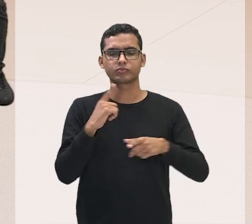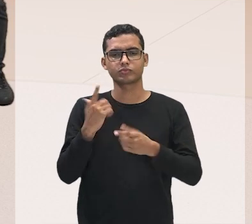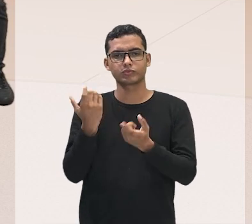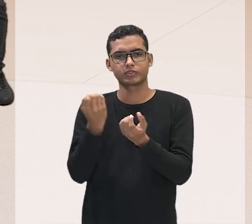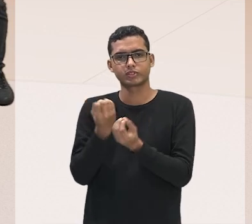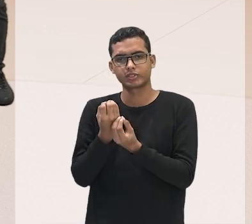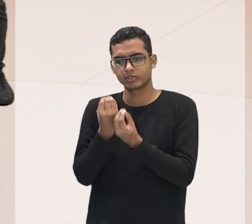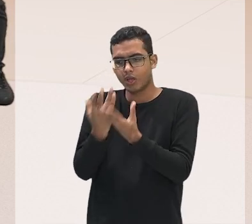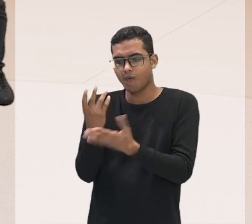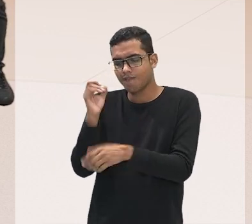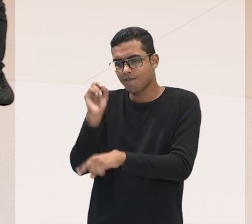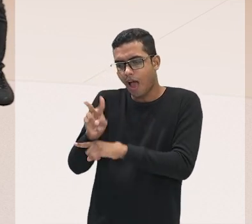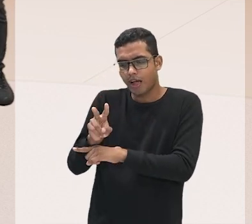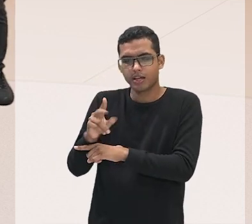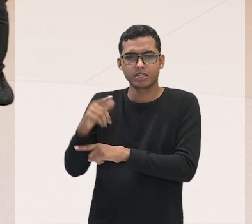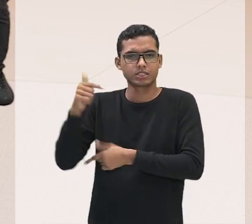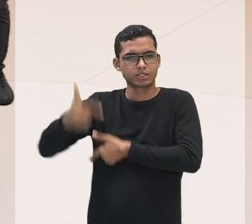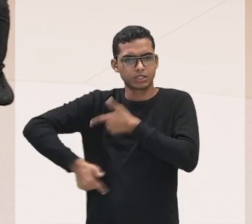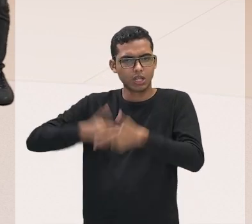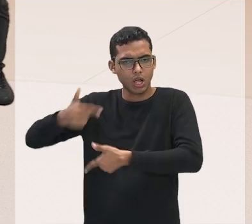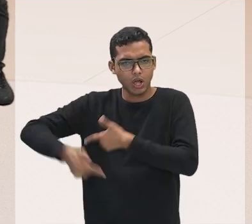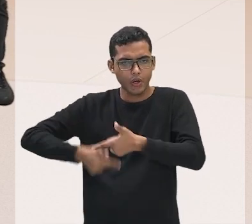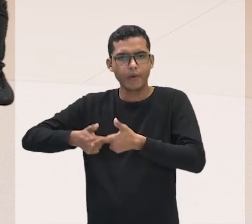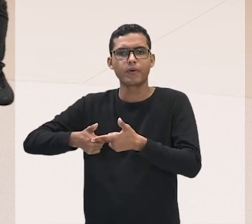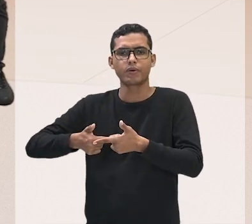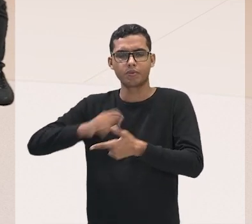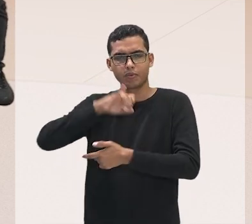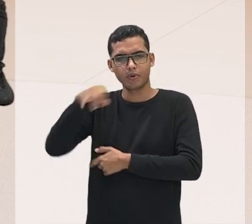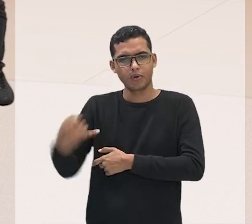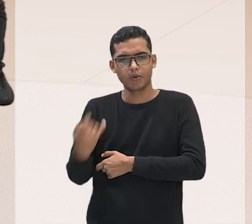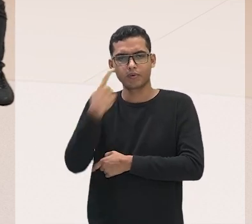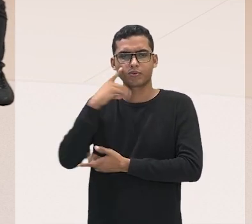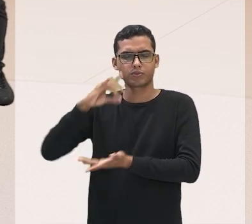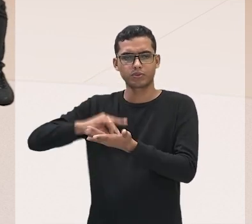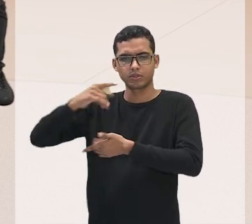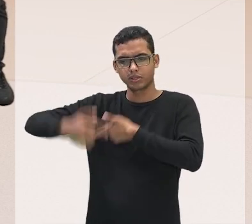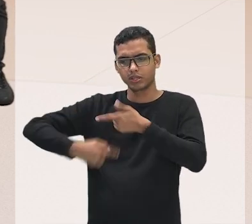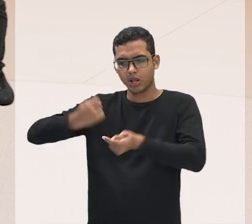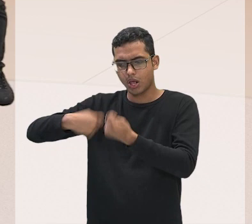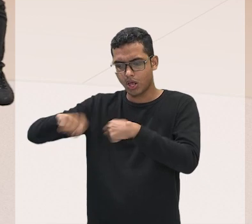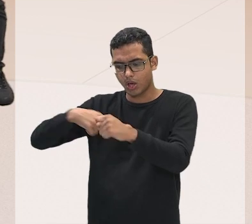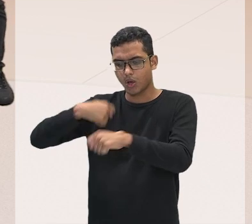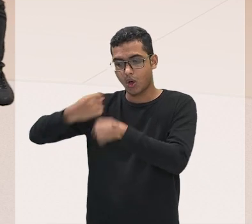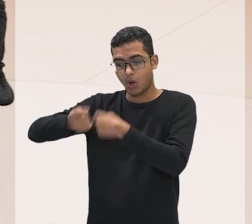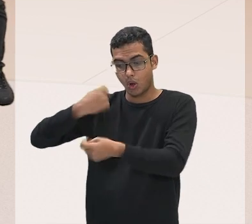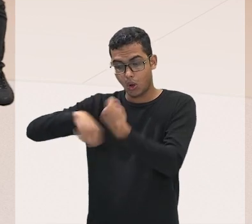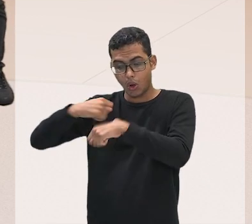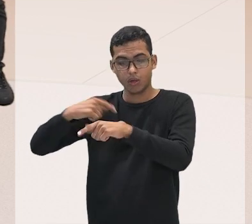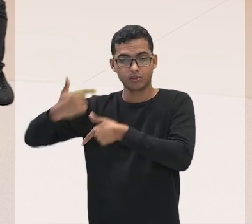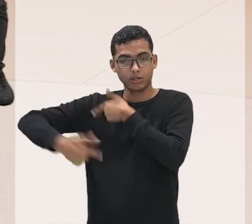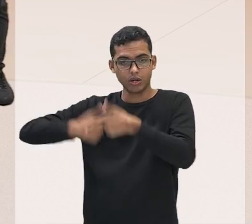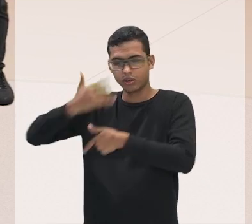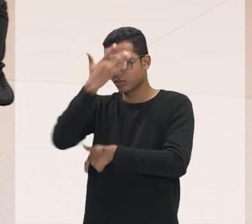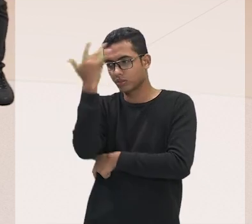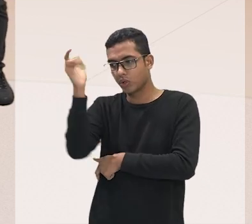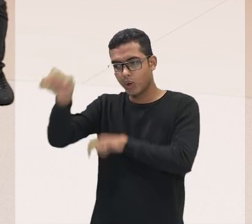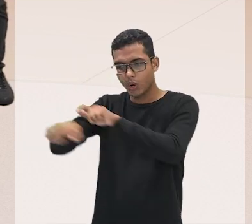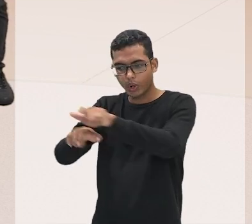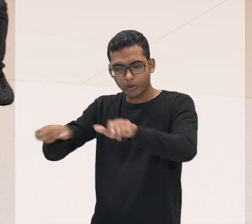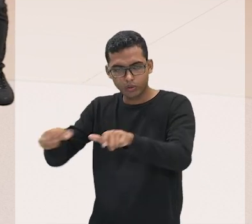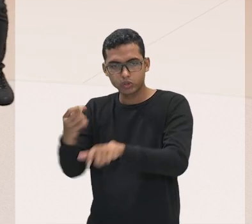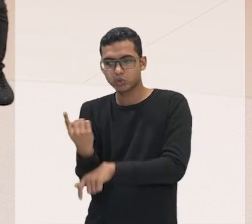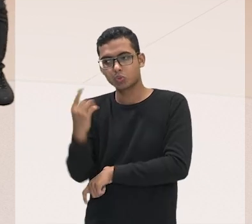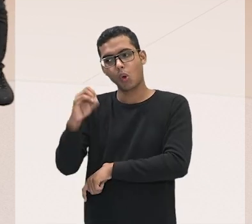outras pessoas, né? Exploram atividades econômicas de outras pessoas, tem um ou mais empregados. Então, isso também é uma